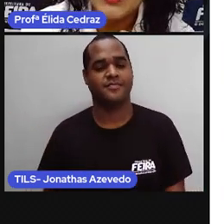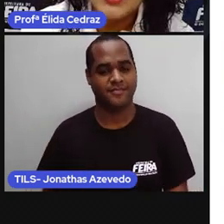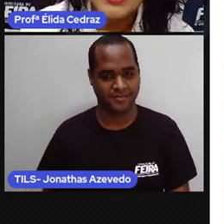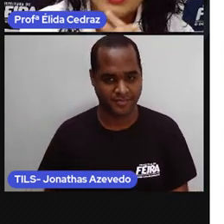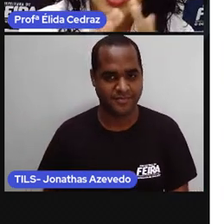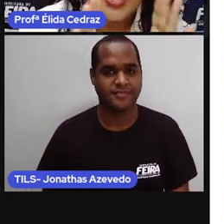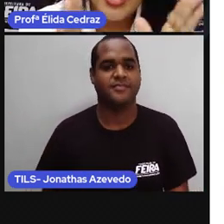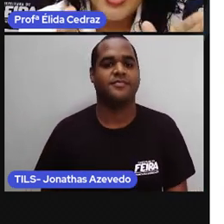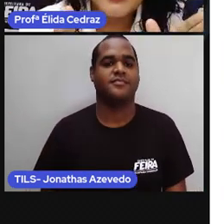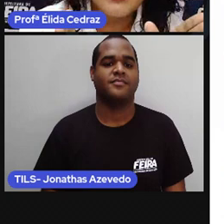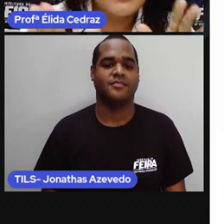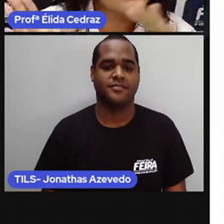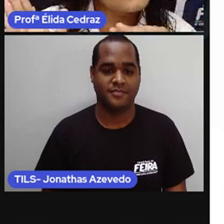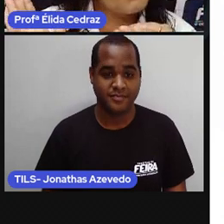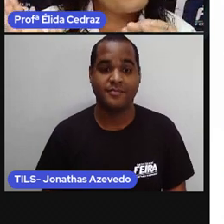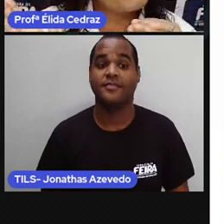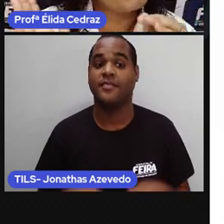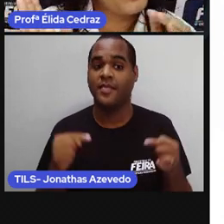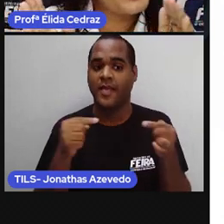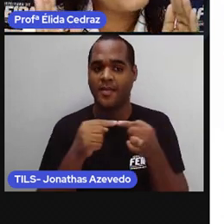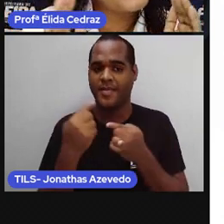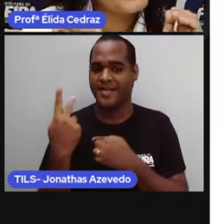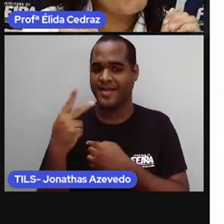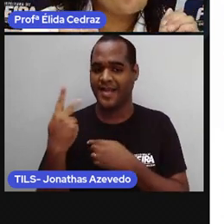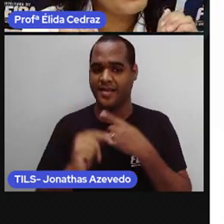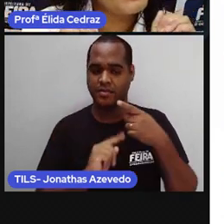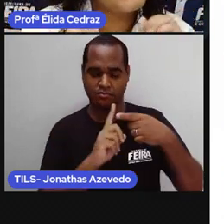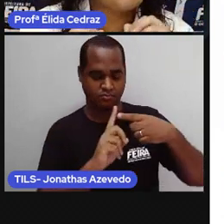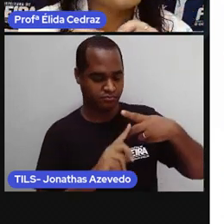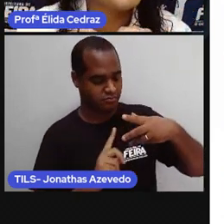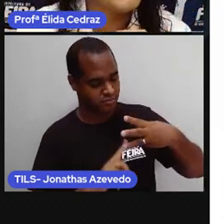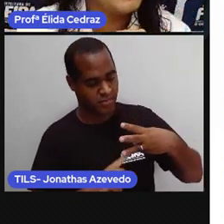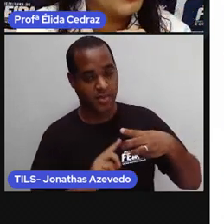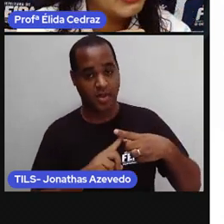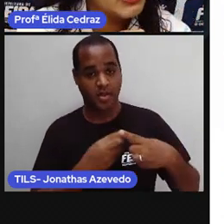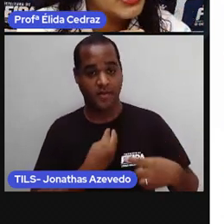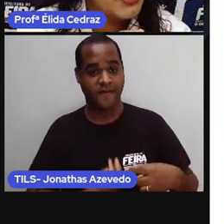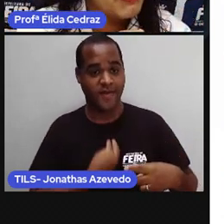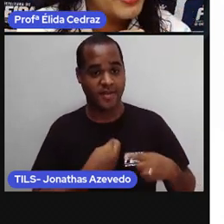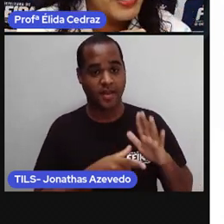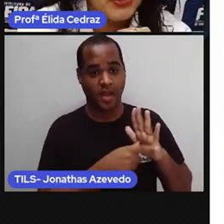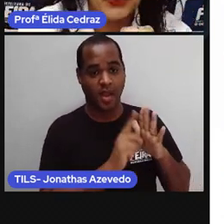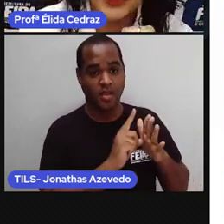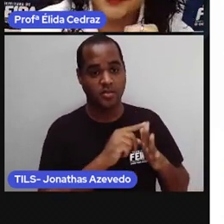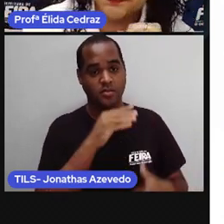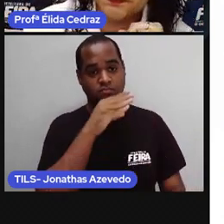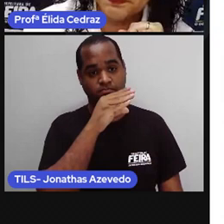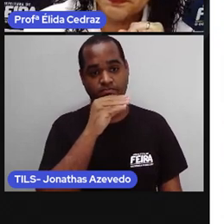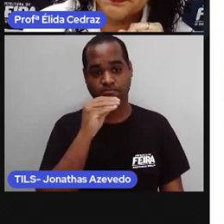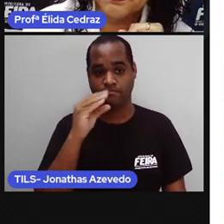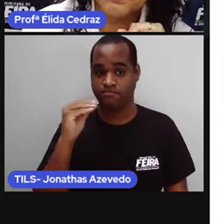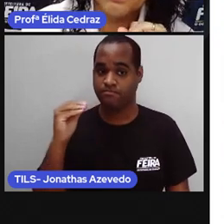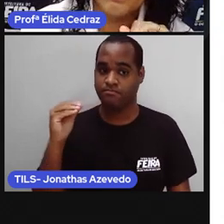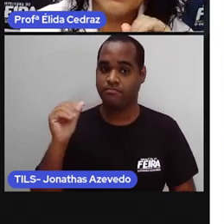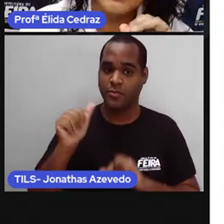anos. Essas são as fases da vida antes da fase adulta.